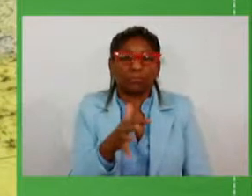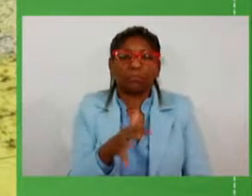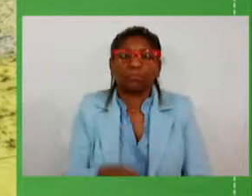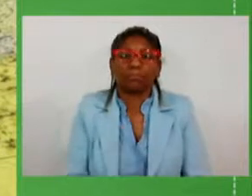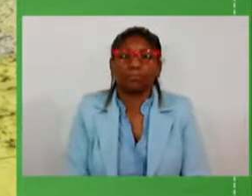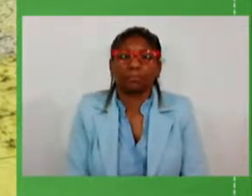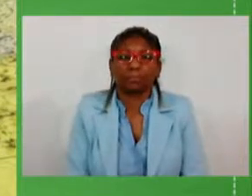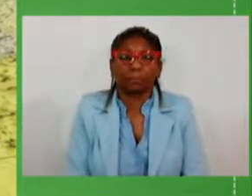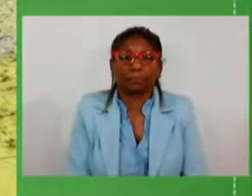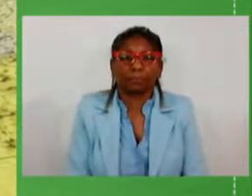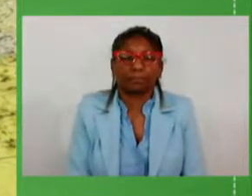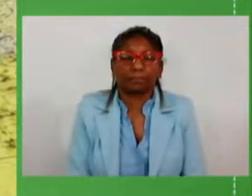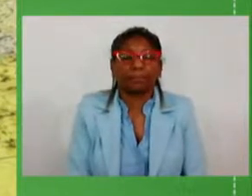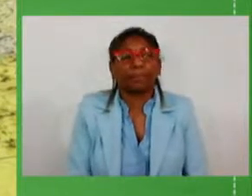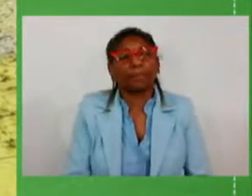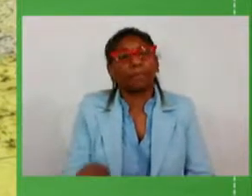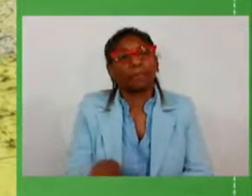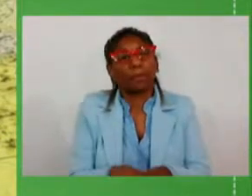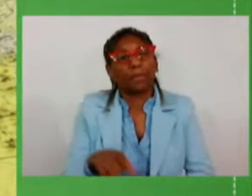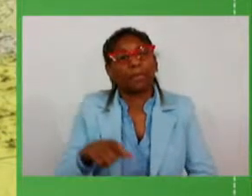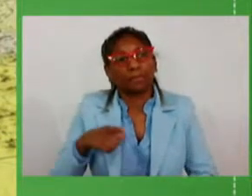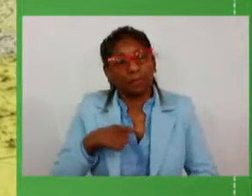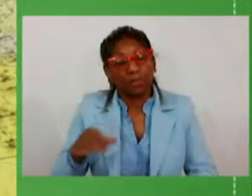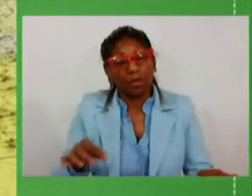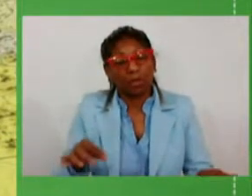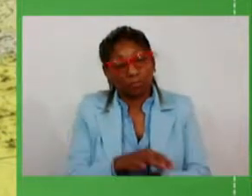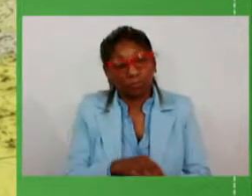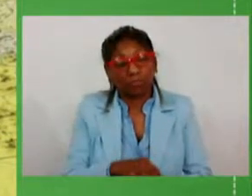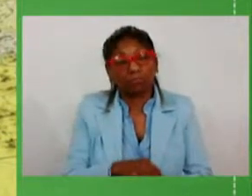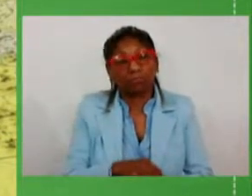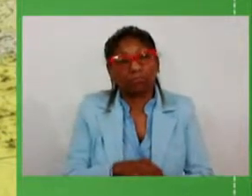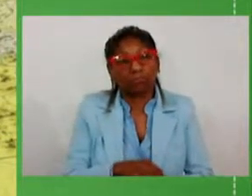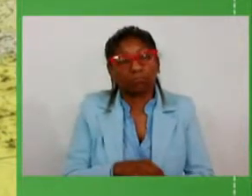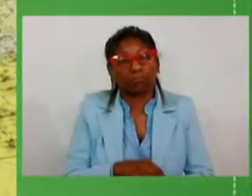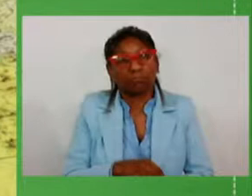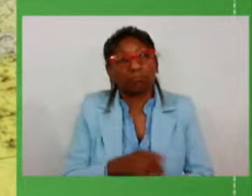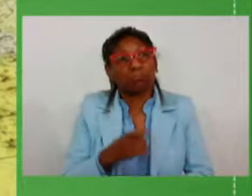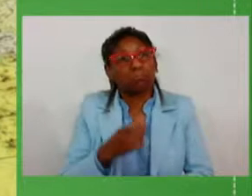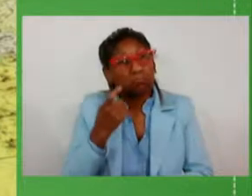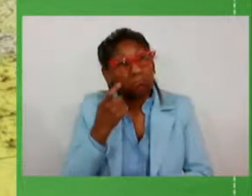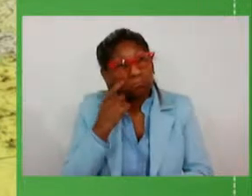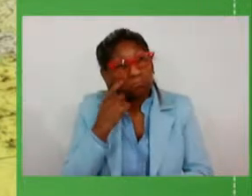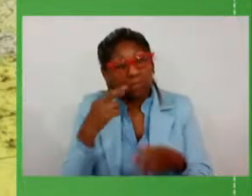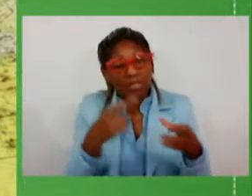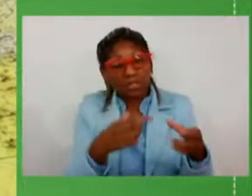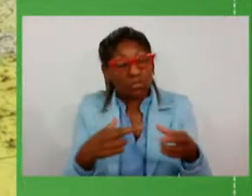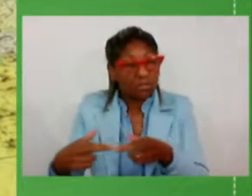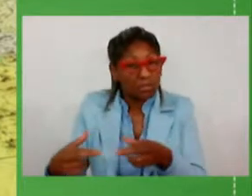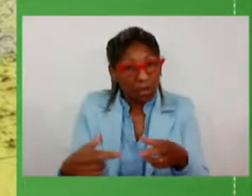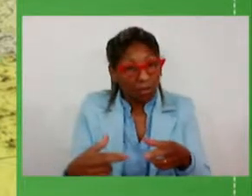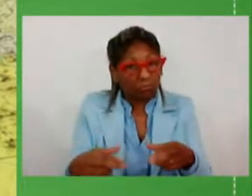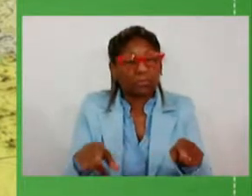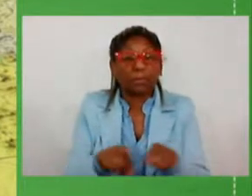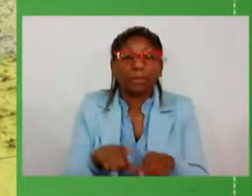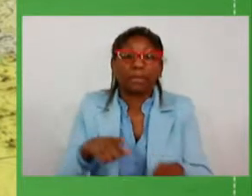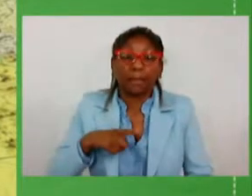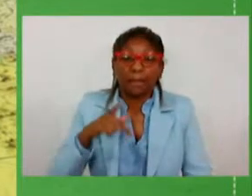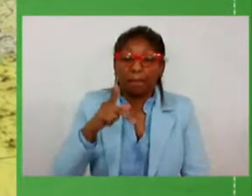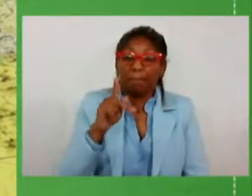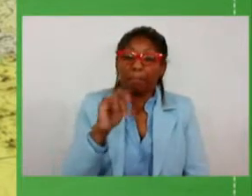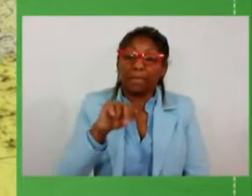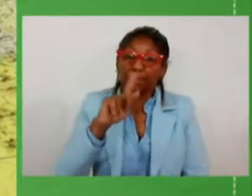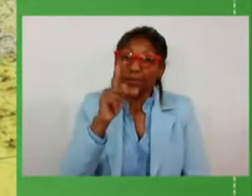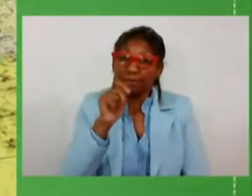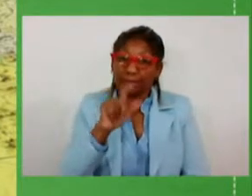e temos a conclusão também de São Martinho da Serra previsto nessa região e além disso Pinhal Grande também vai ter